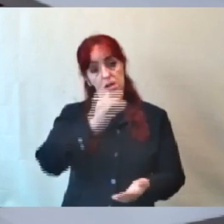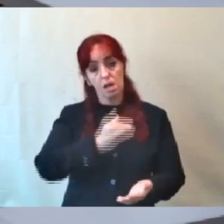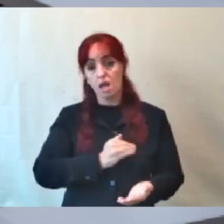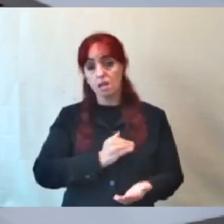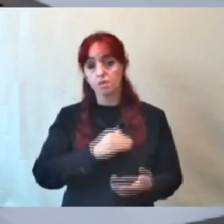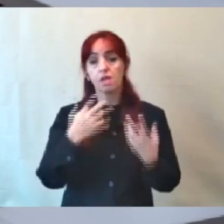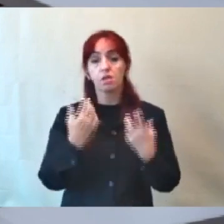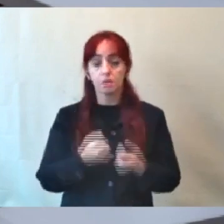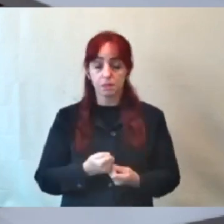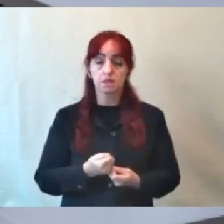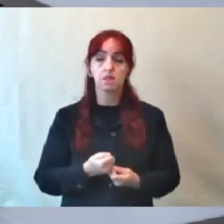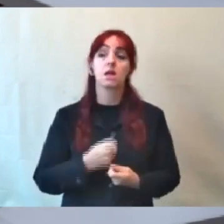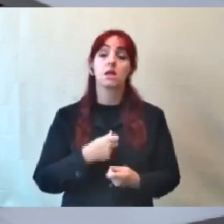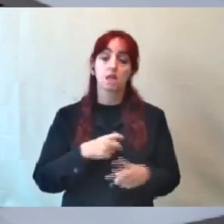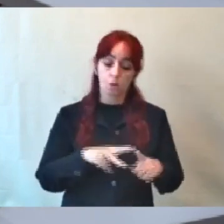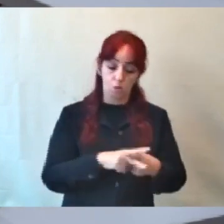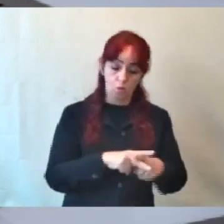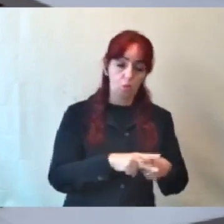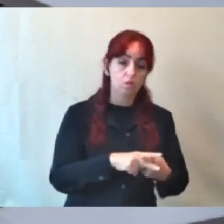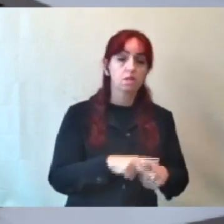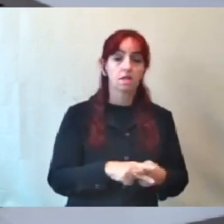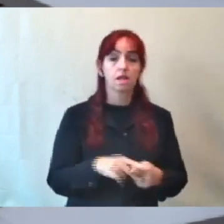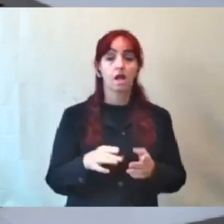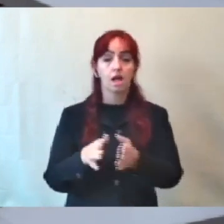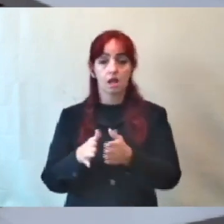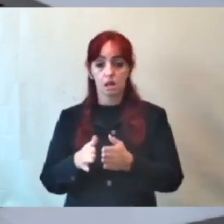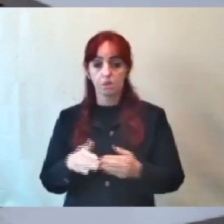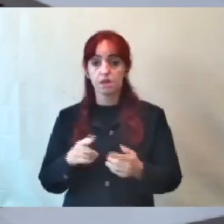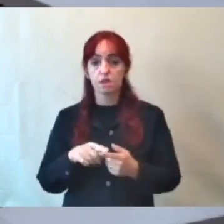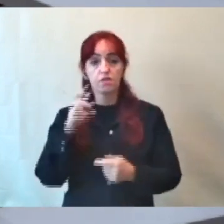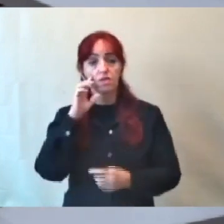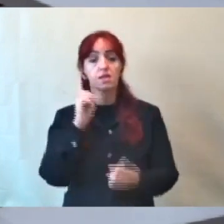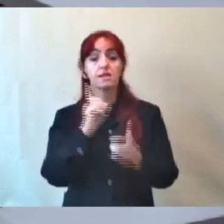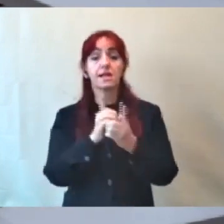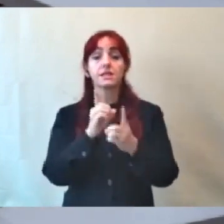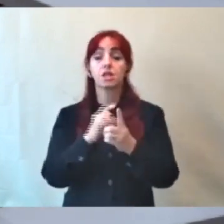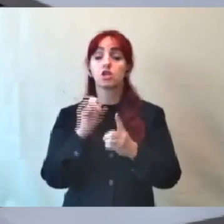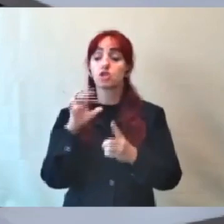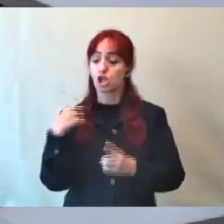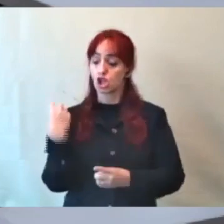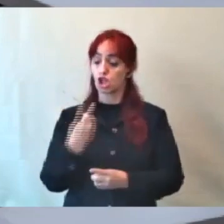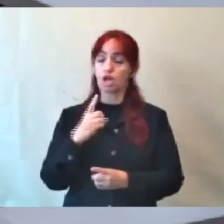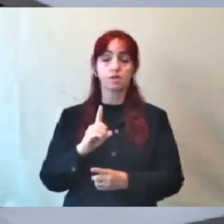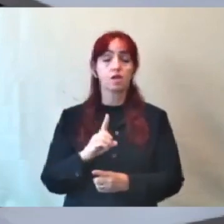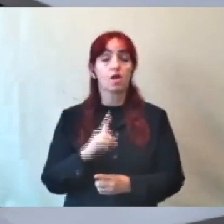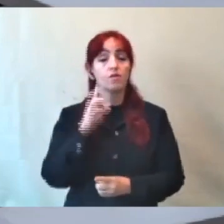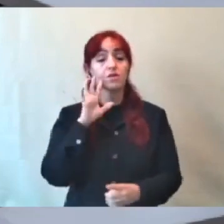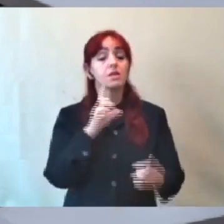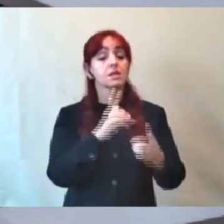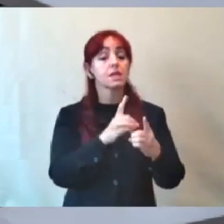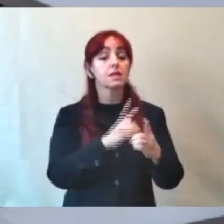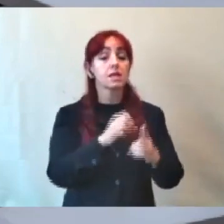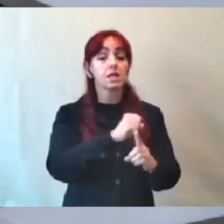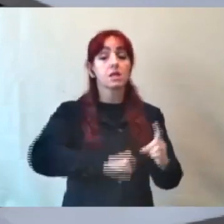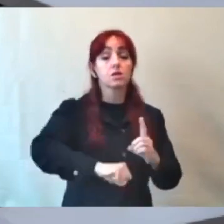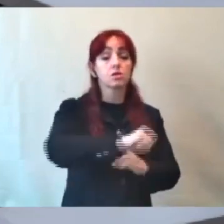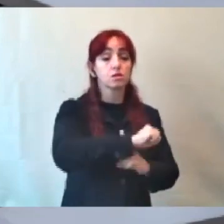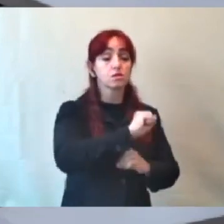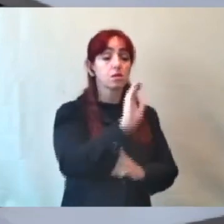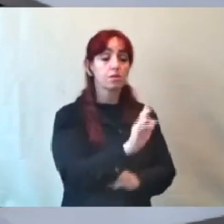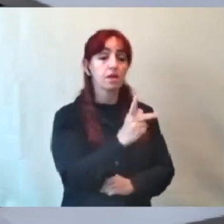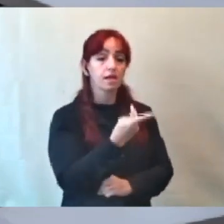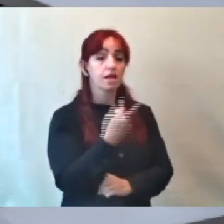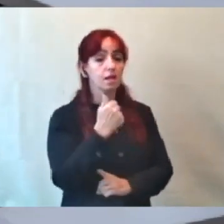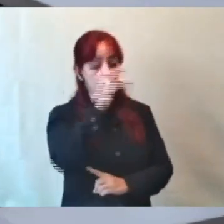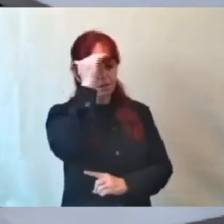e pedir, quando vocês estão atendendo, não somos nós, não. Vocês estão atendendo a sociedade de Belo Horizonte, que precisa ser respeitado. Vereador,